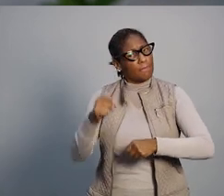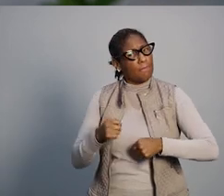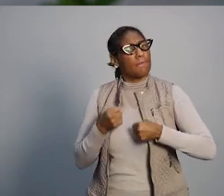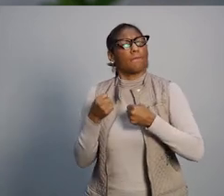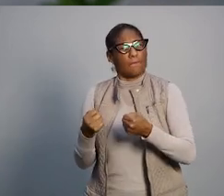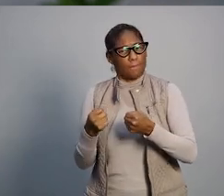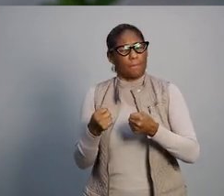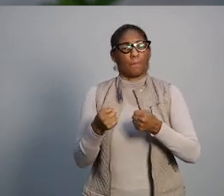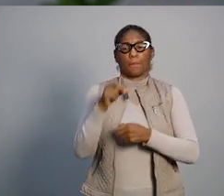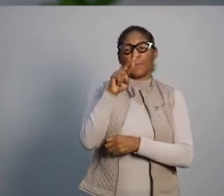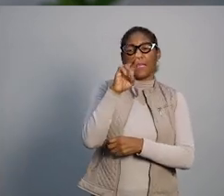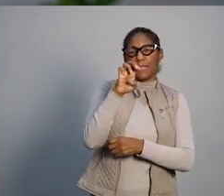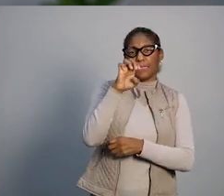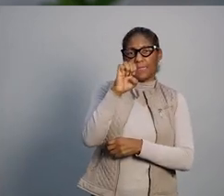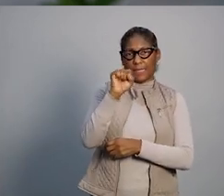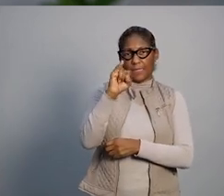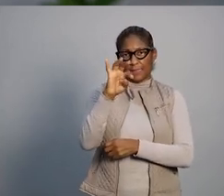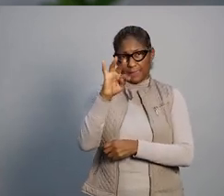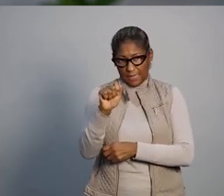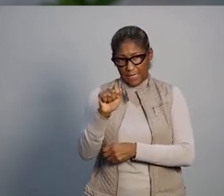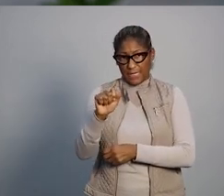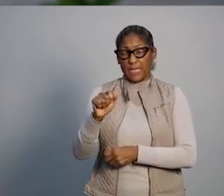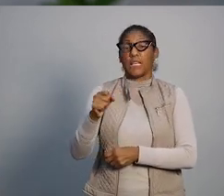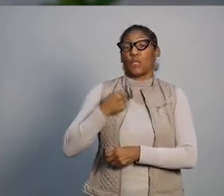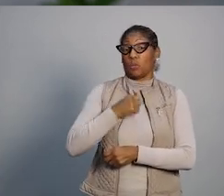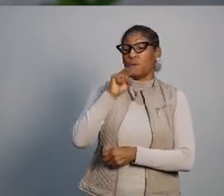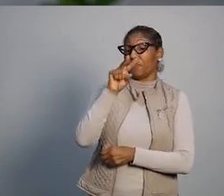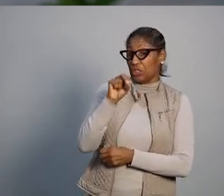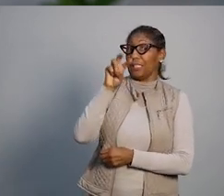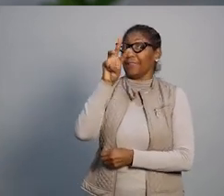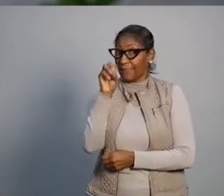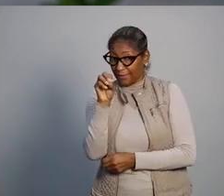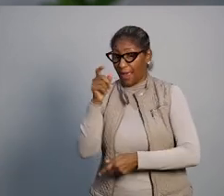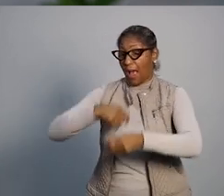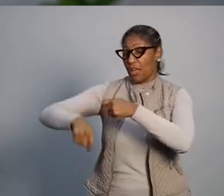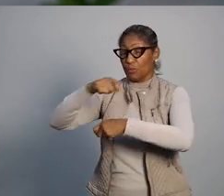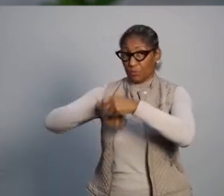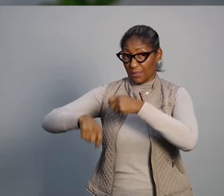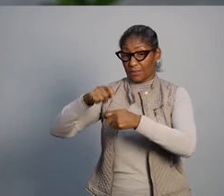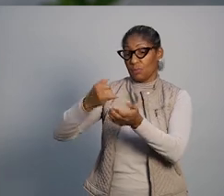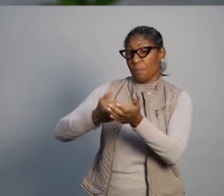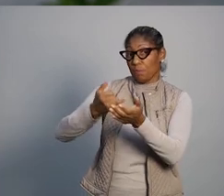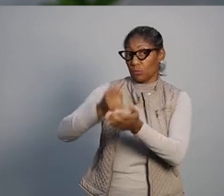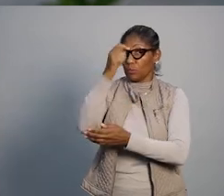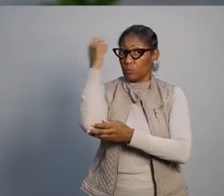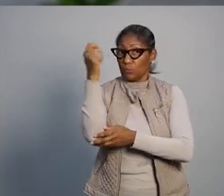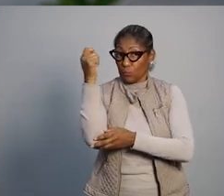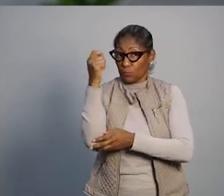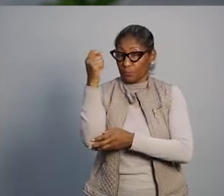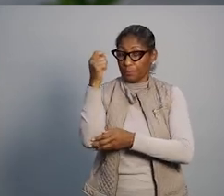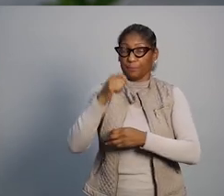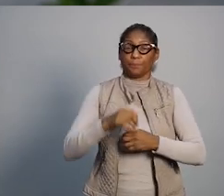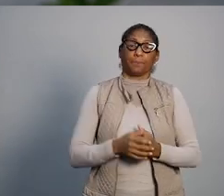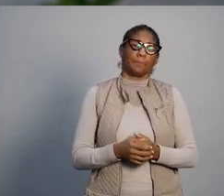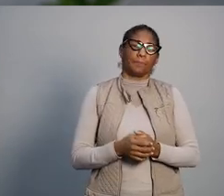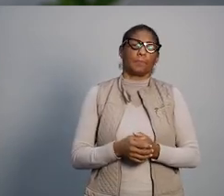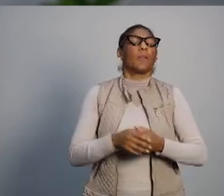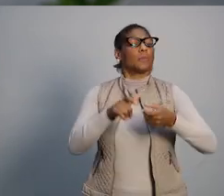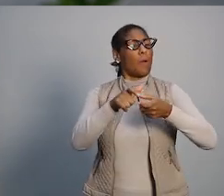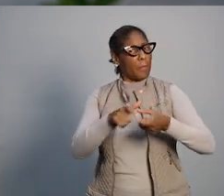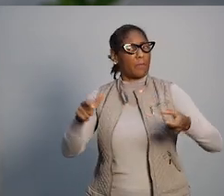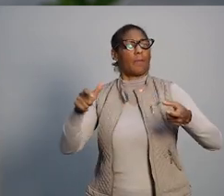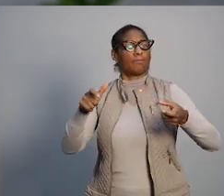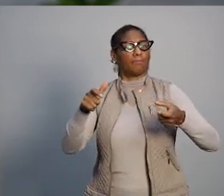da economia gaúcha. Nós vamos fortalecer o Receita 2030, um conjunto de 30 medidas para a modernização da administração